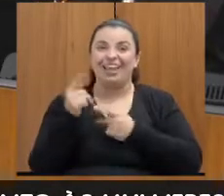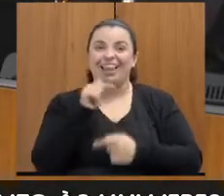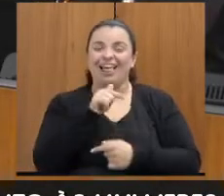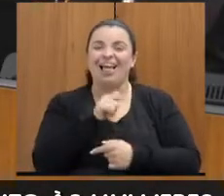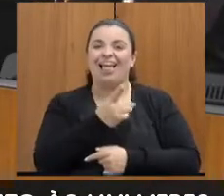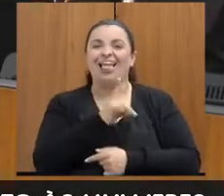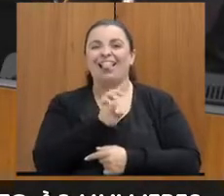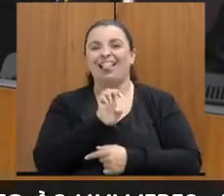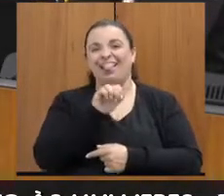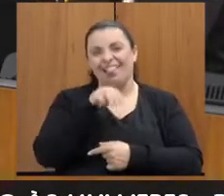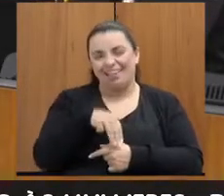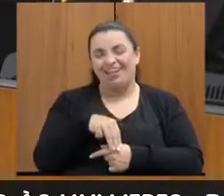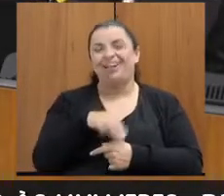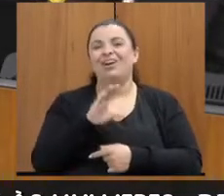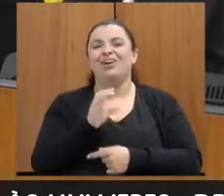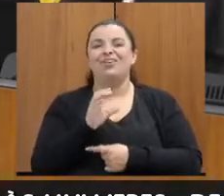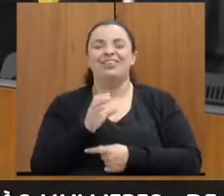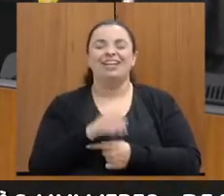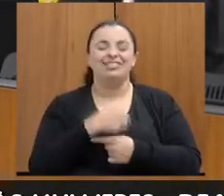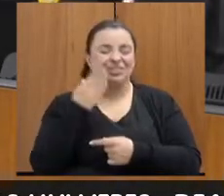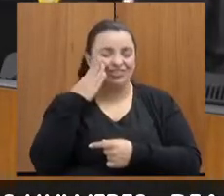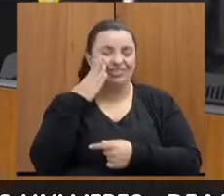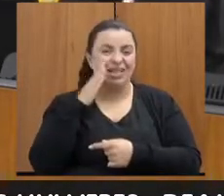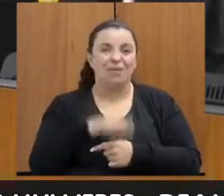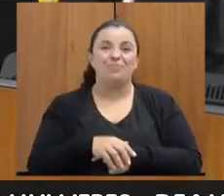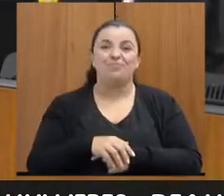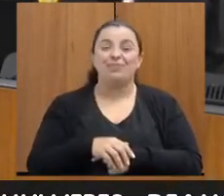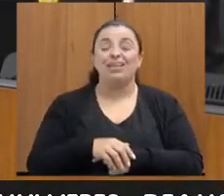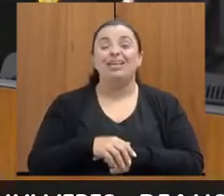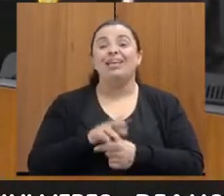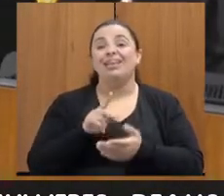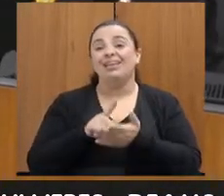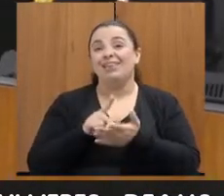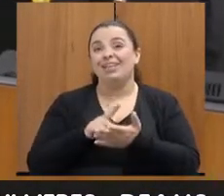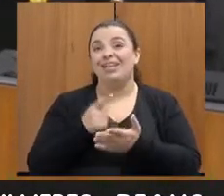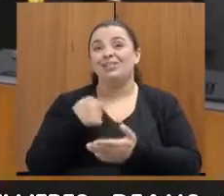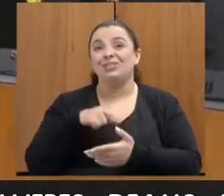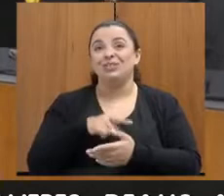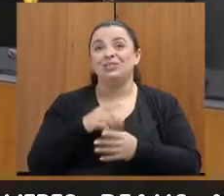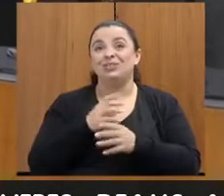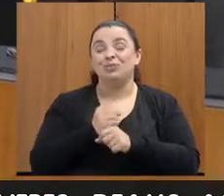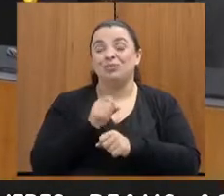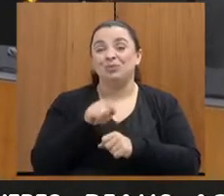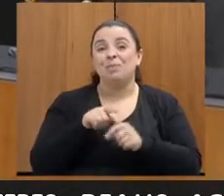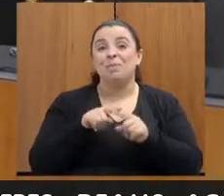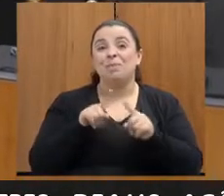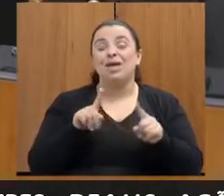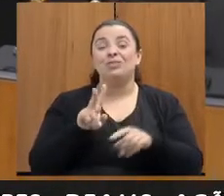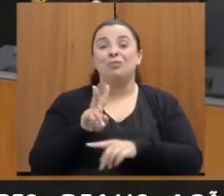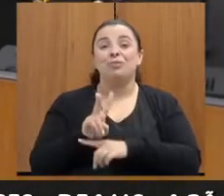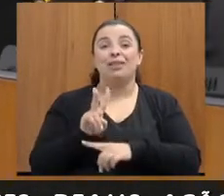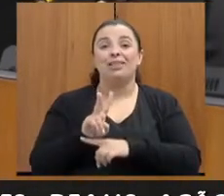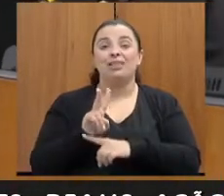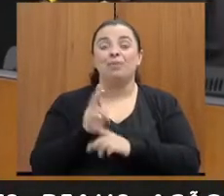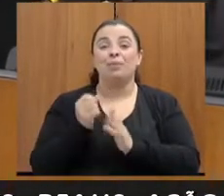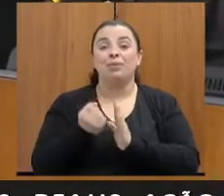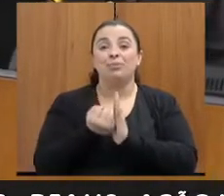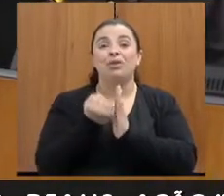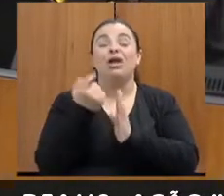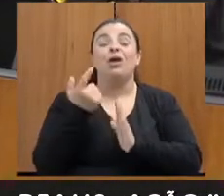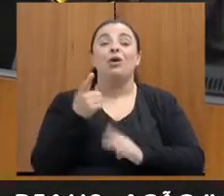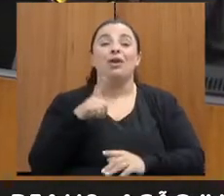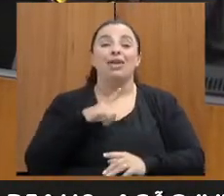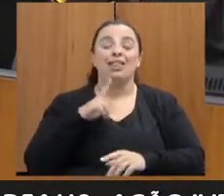DEAN. 4 é o plantão patrimonial. Então, na verdade, a gente computa eles, mas são do plantão patrimonial que vai cuidar da delegacia no horário